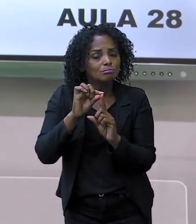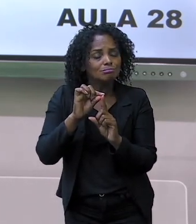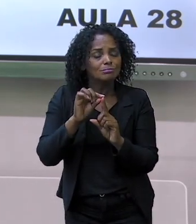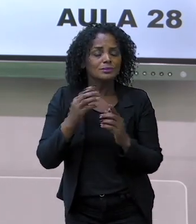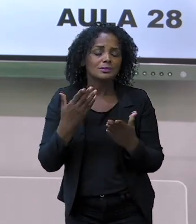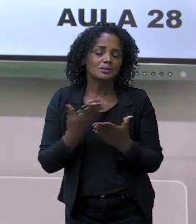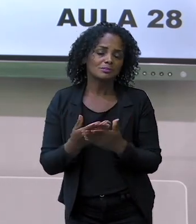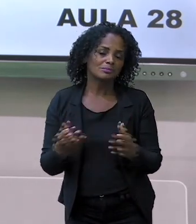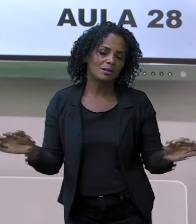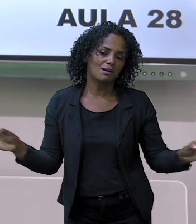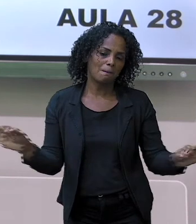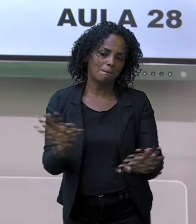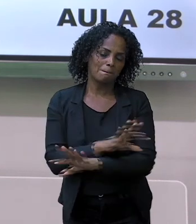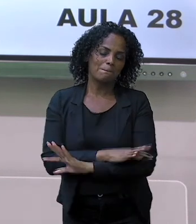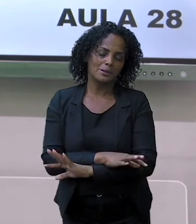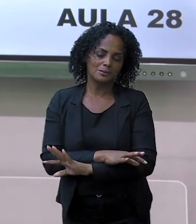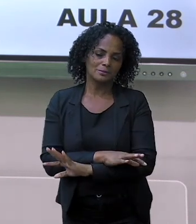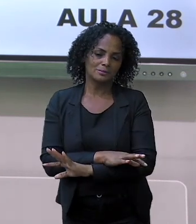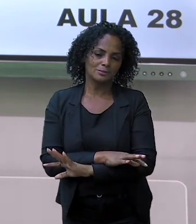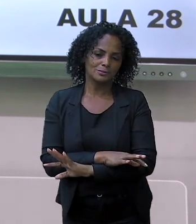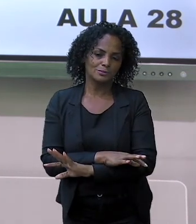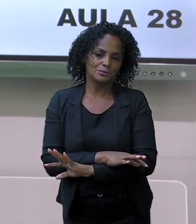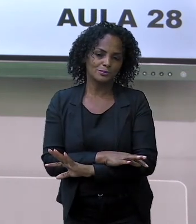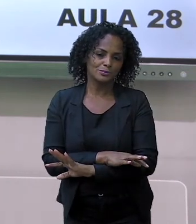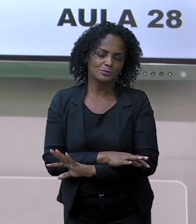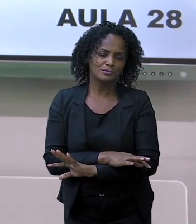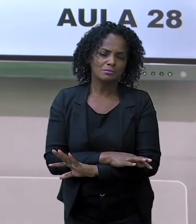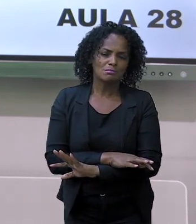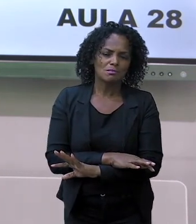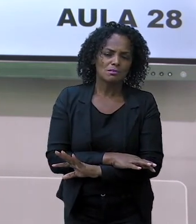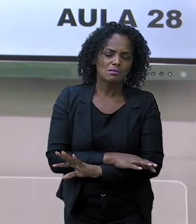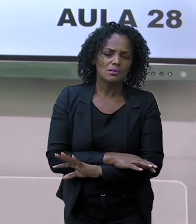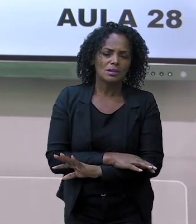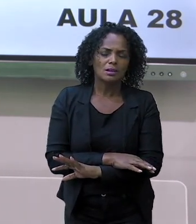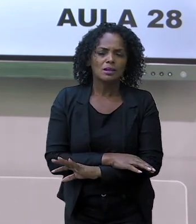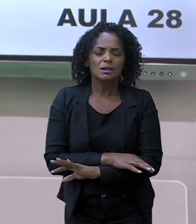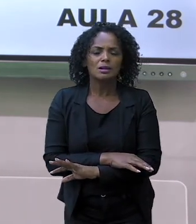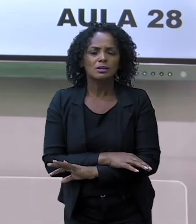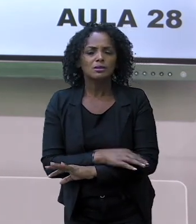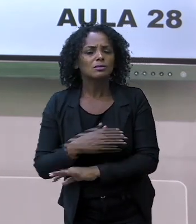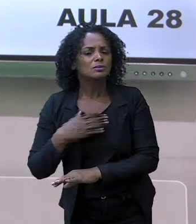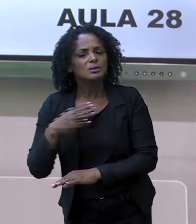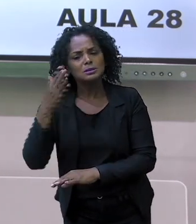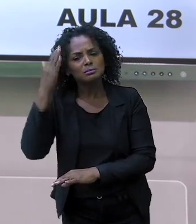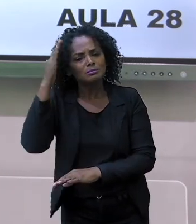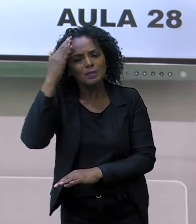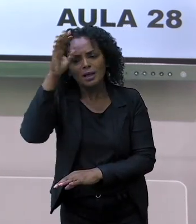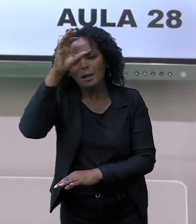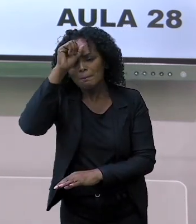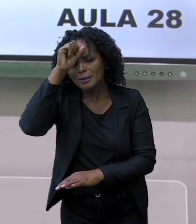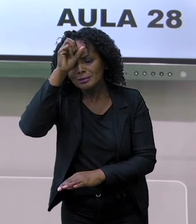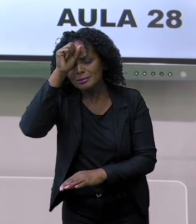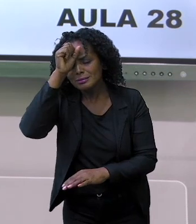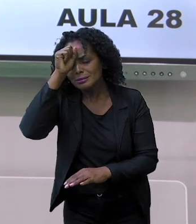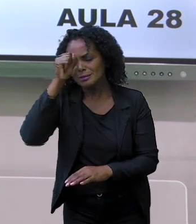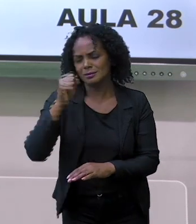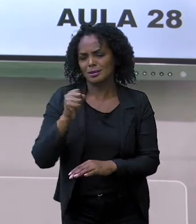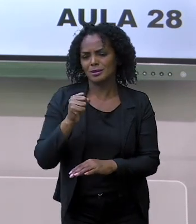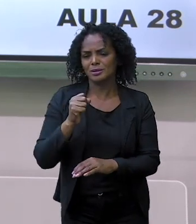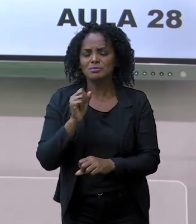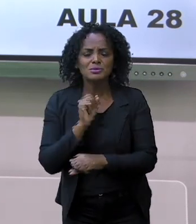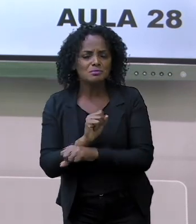pena, mas espero que vocês tenham aprendido bastante. E se você tiver alguma